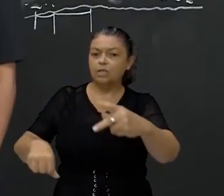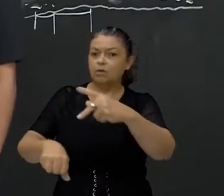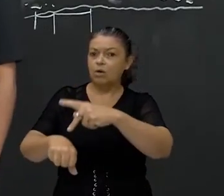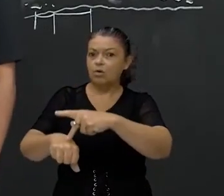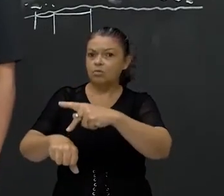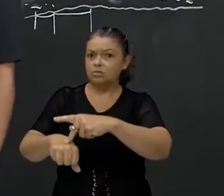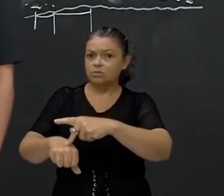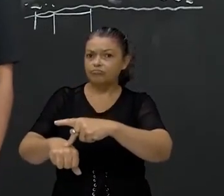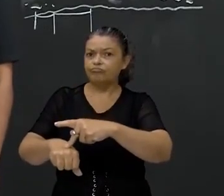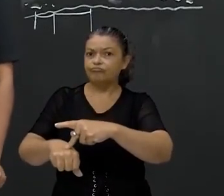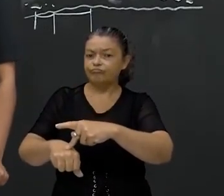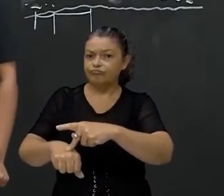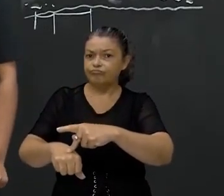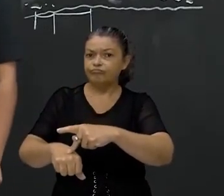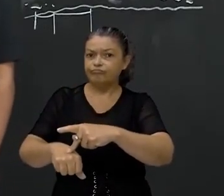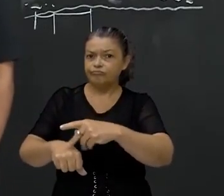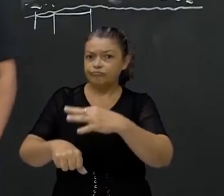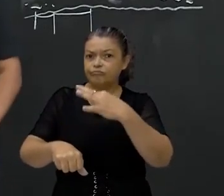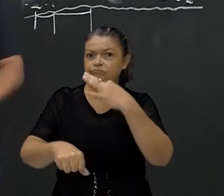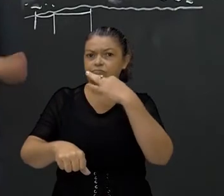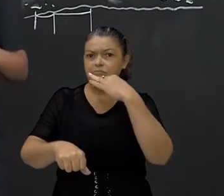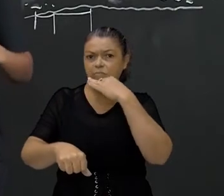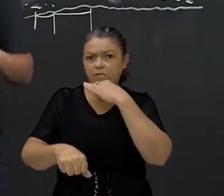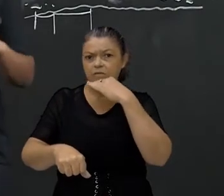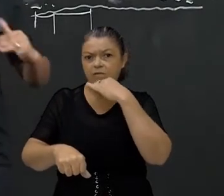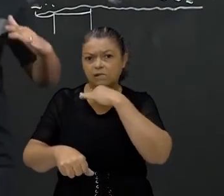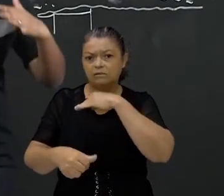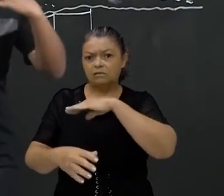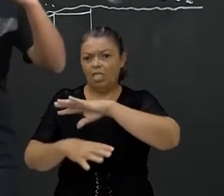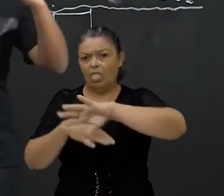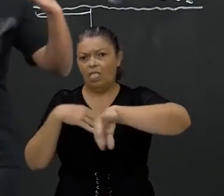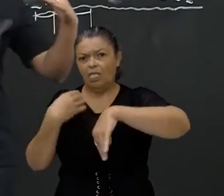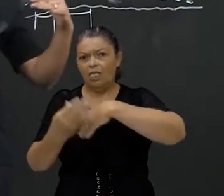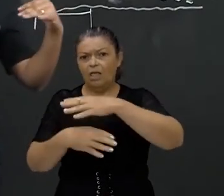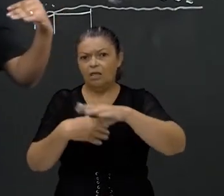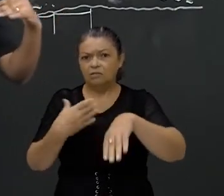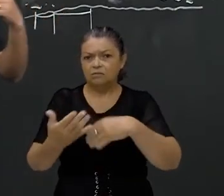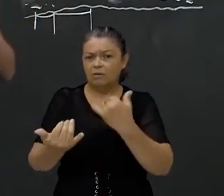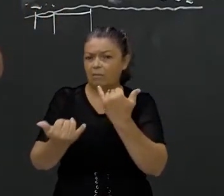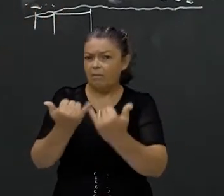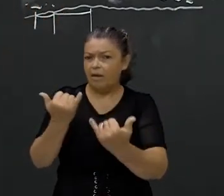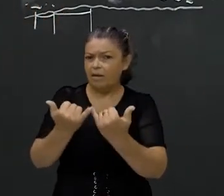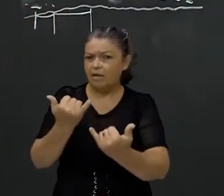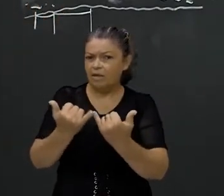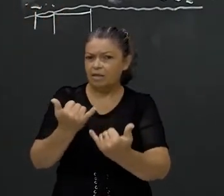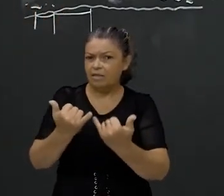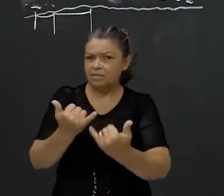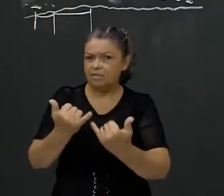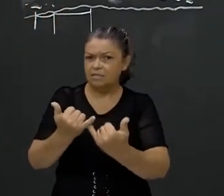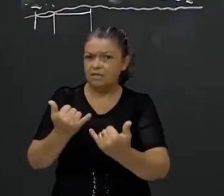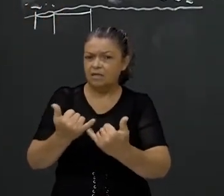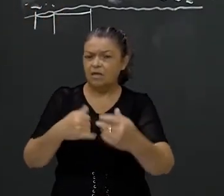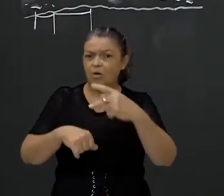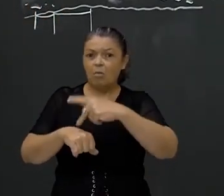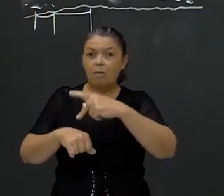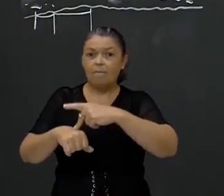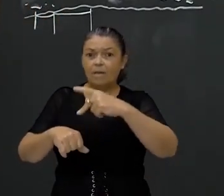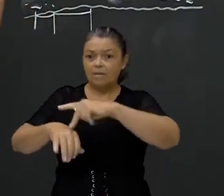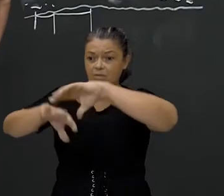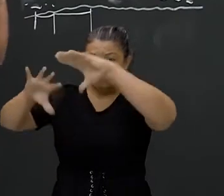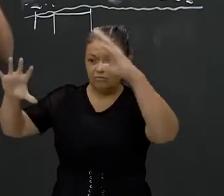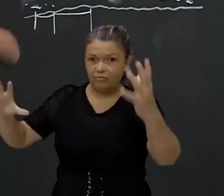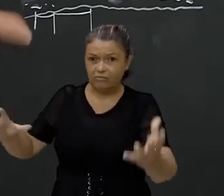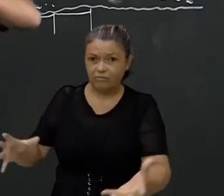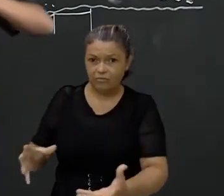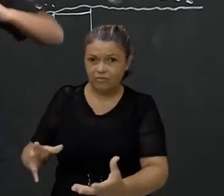sedimentar. A aparência da rocha sedimentar, ela é muito comum, ela ter a aparência de camadas. Quando fala assim, um corte na rocha, camadas